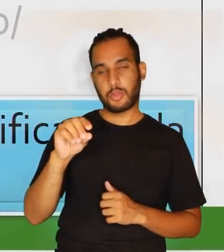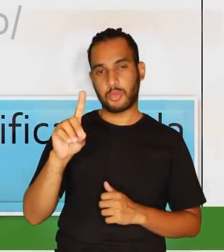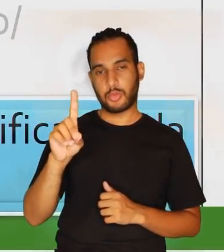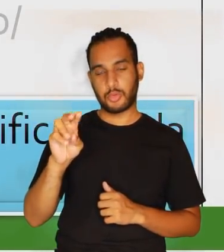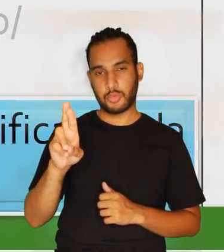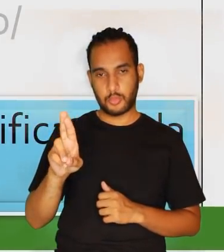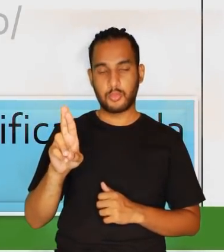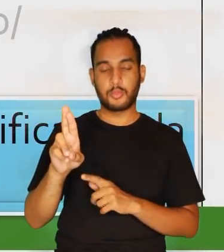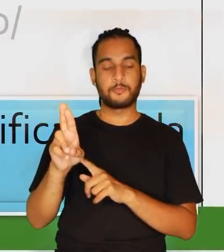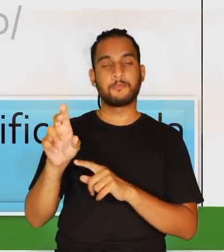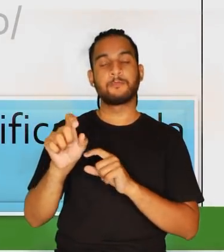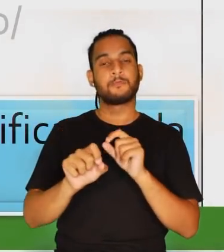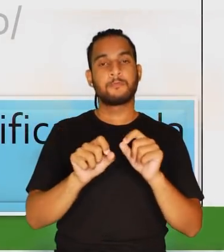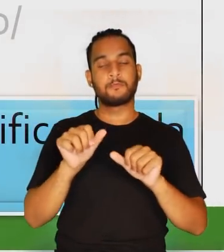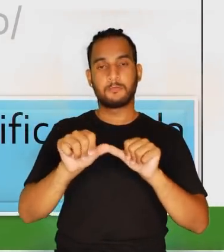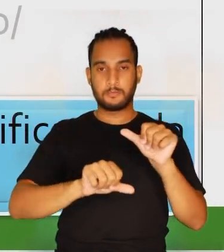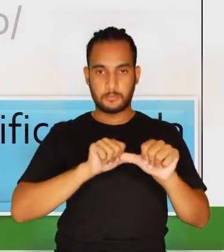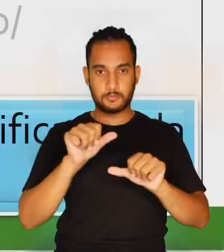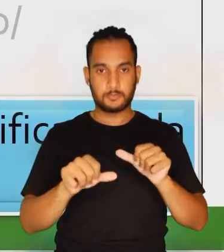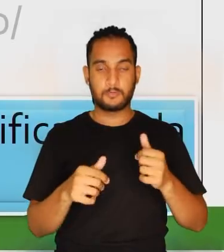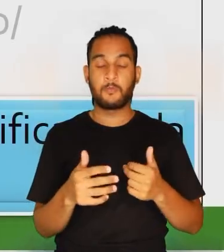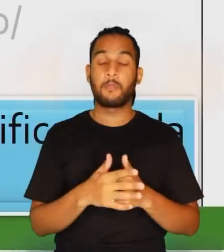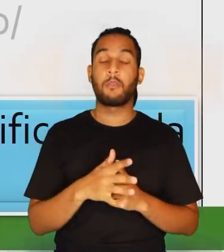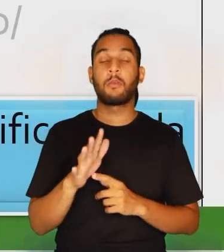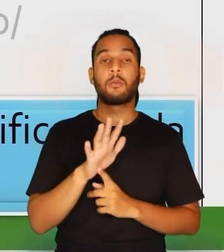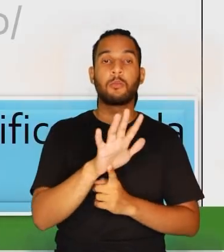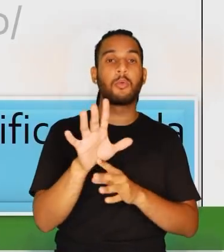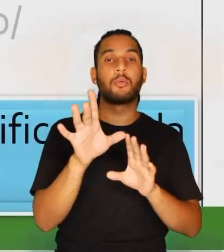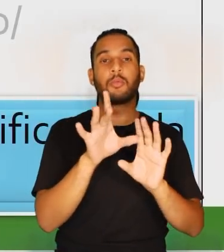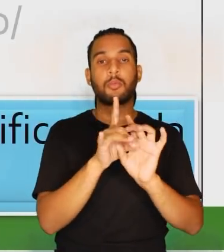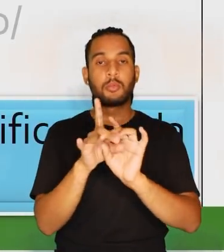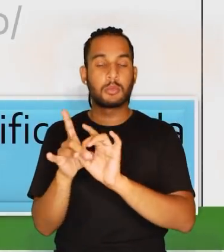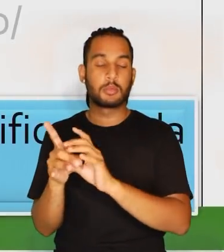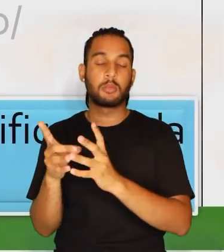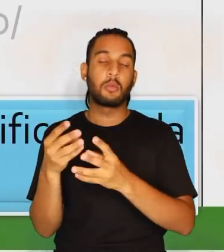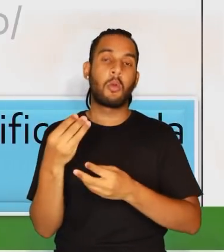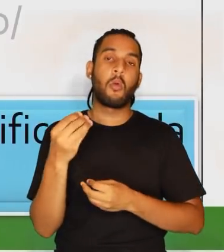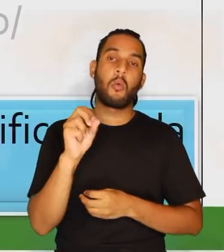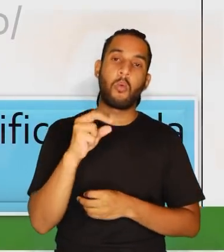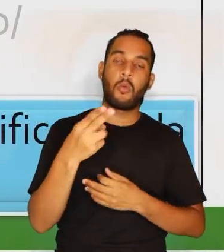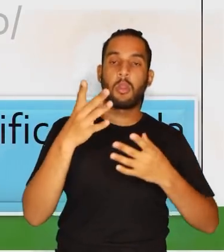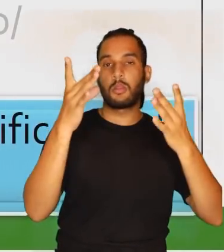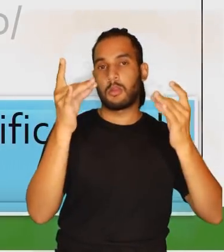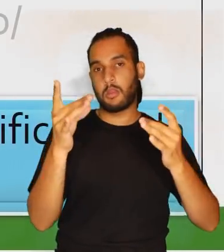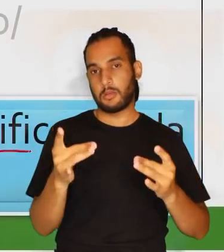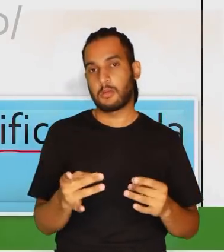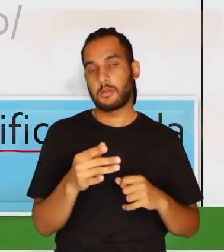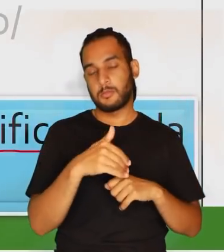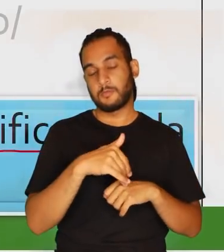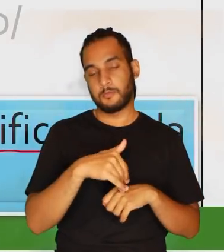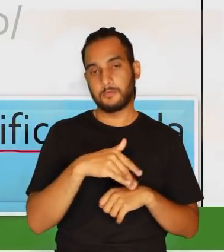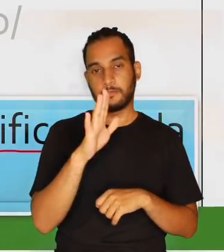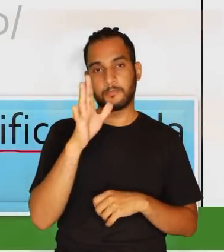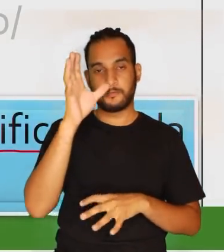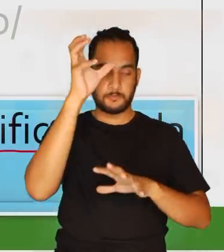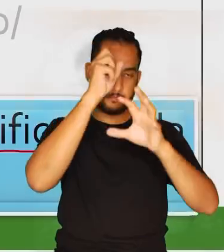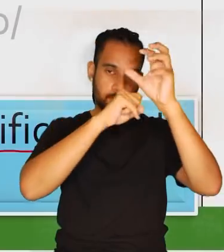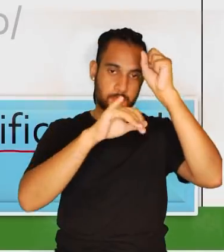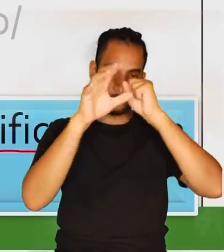ele vai indicar, ele indica um contexto ou a maior especificação